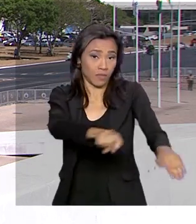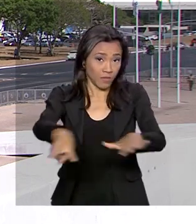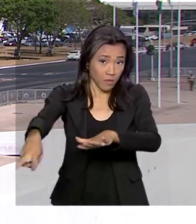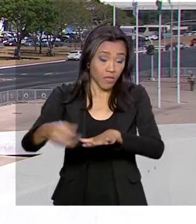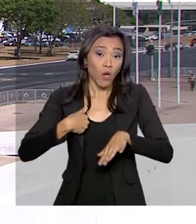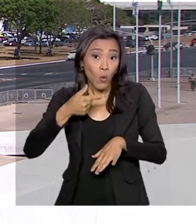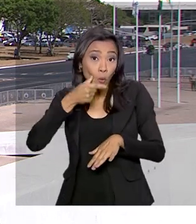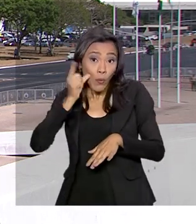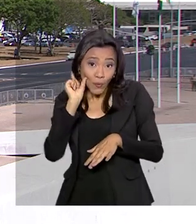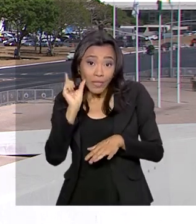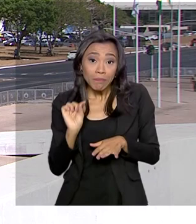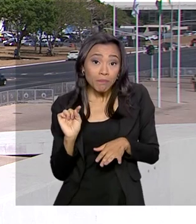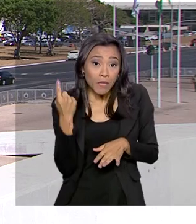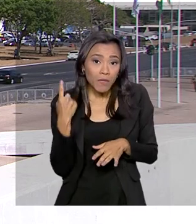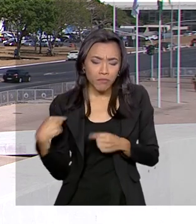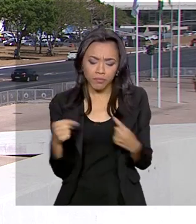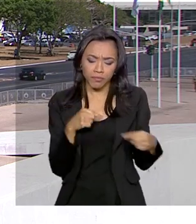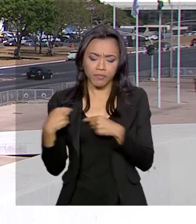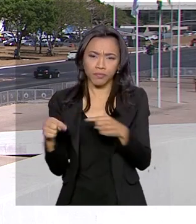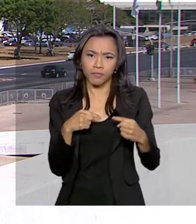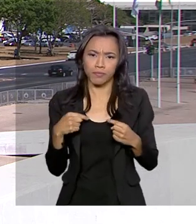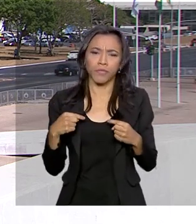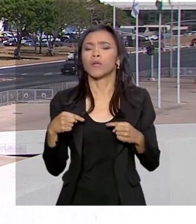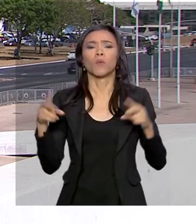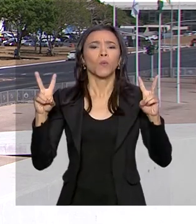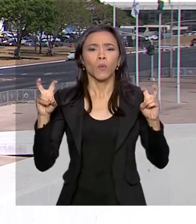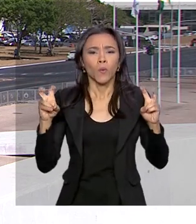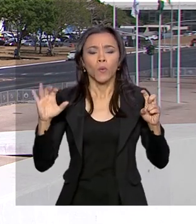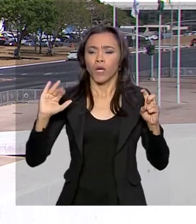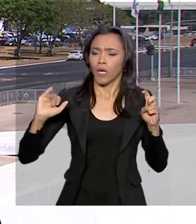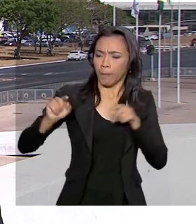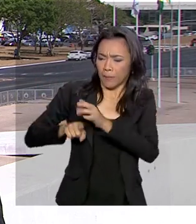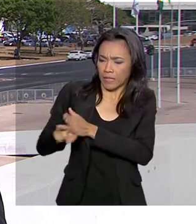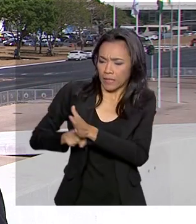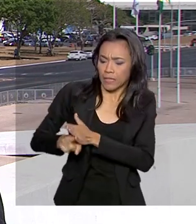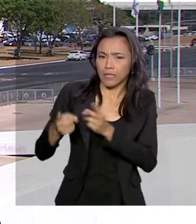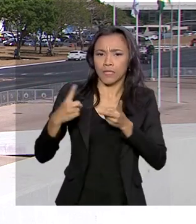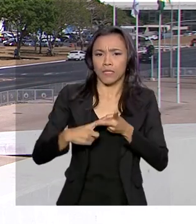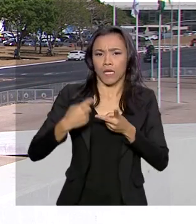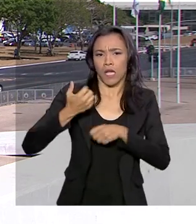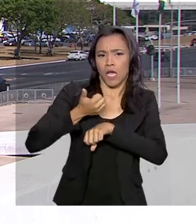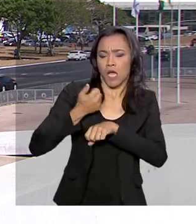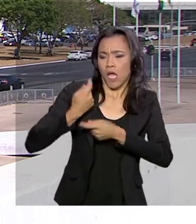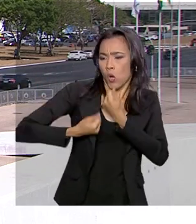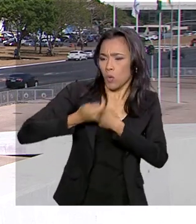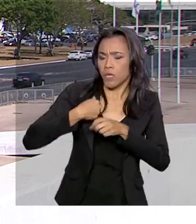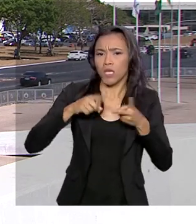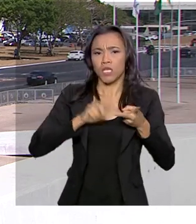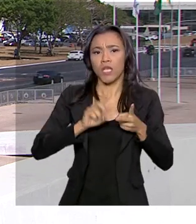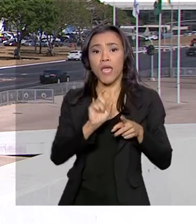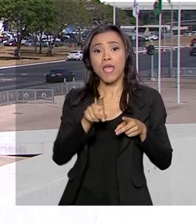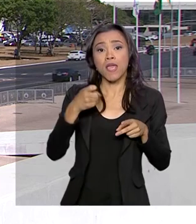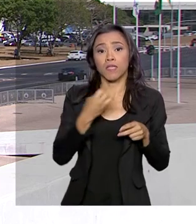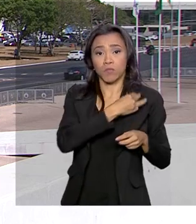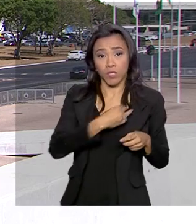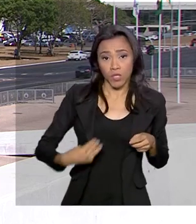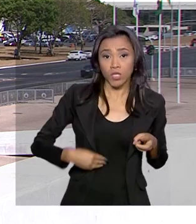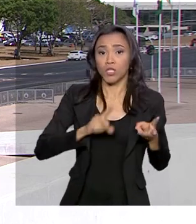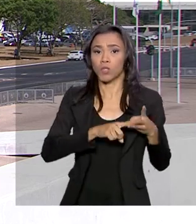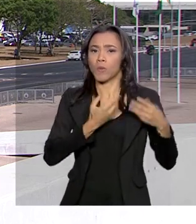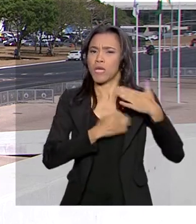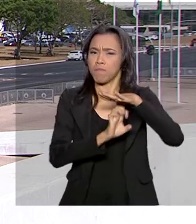primeiro debate, os senadores discutiram o tema com pesquisadores, economistas, ex-ministros, empresários e também com